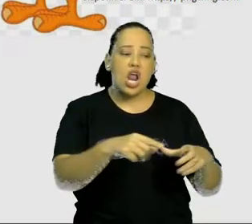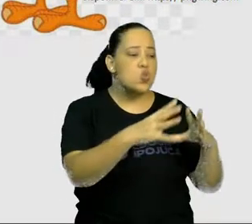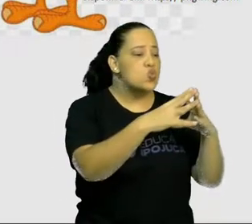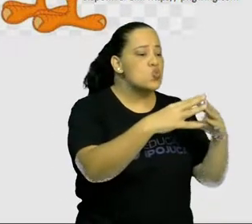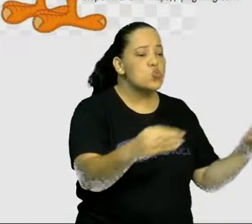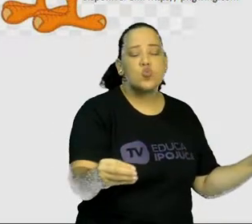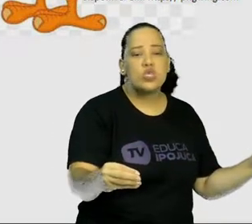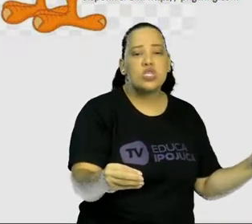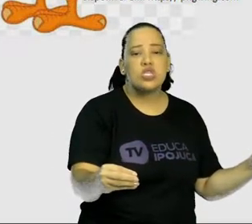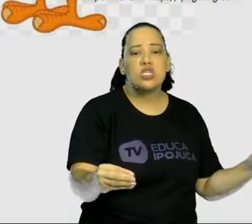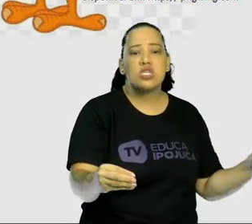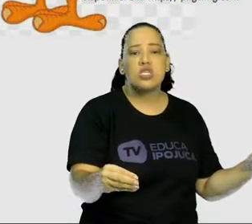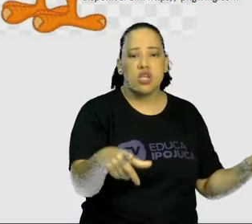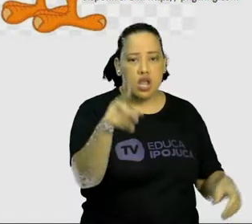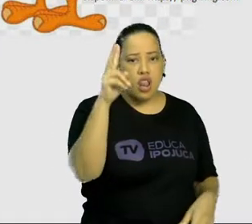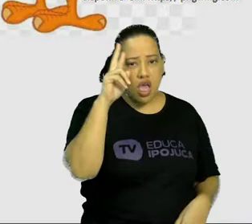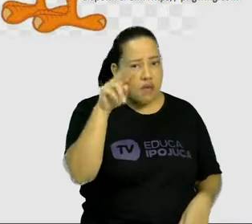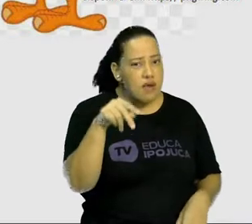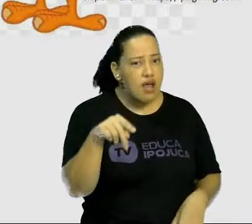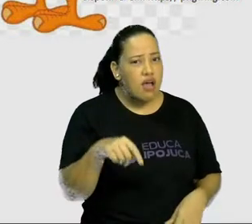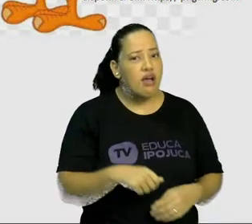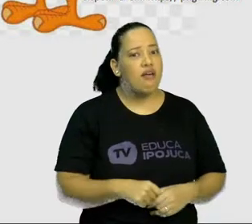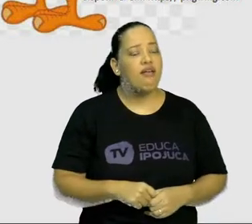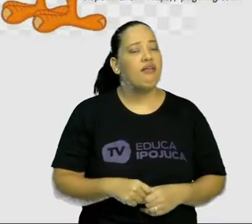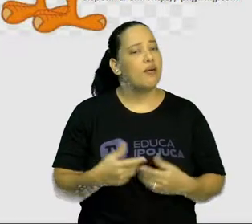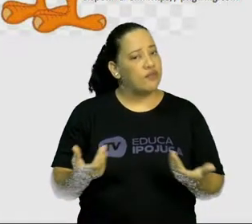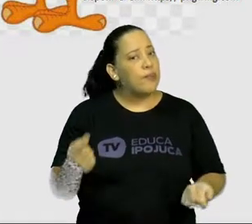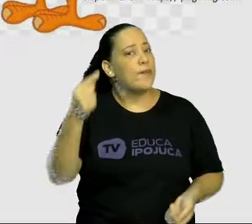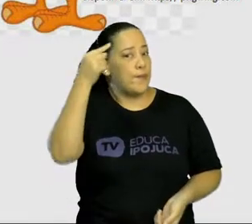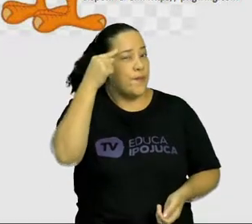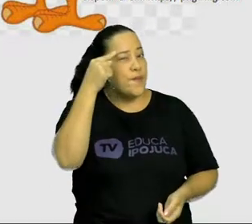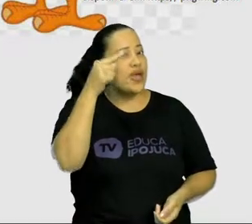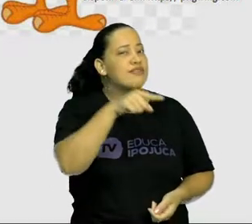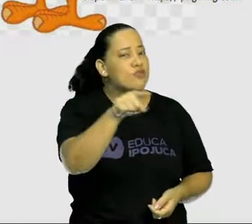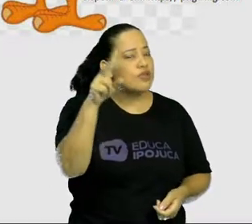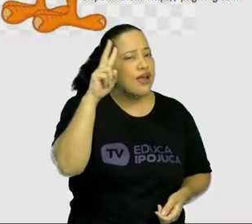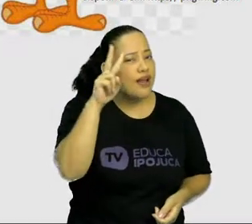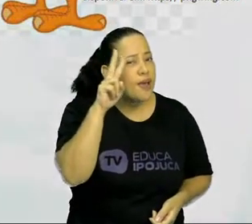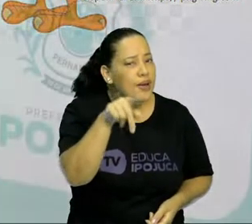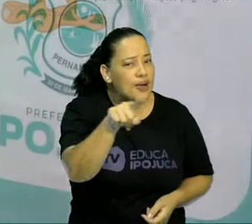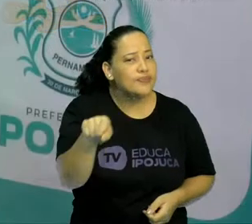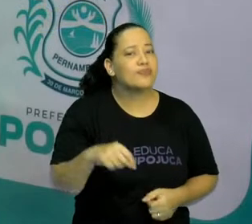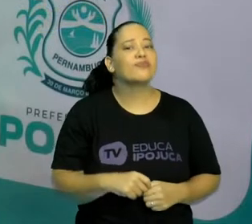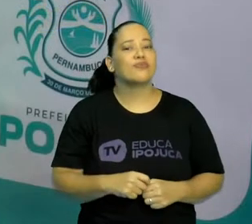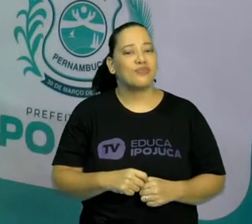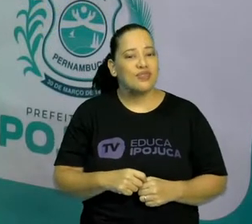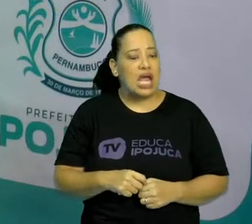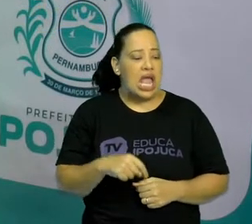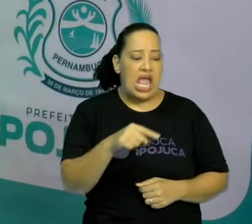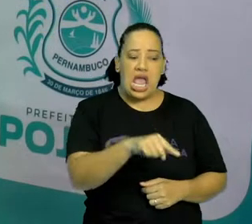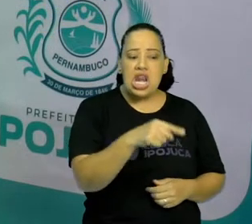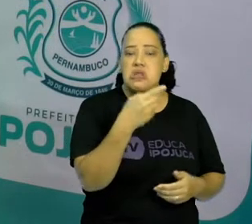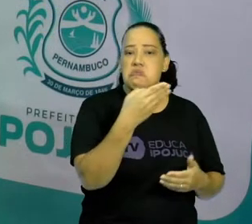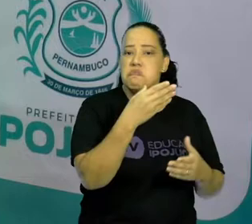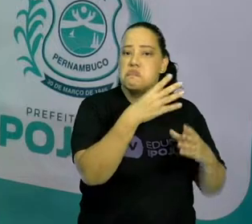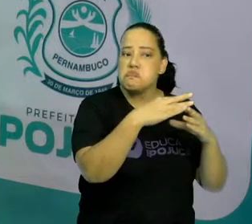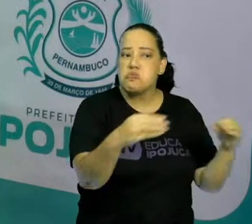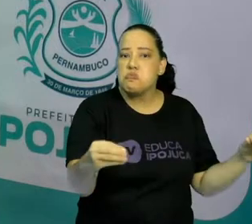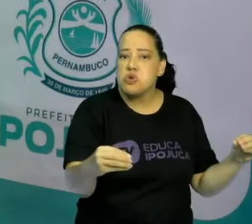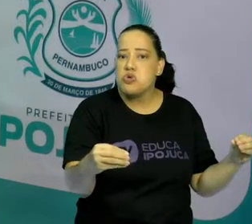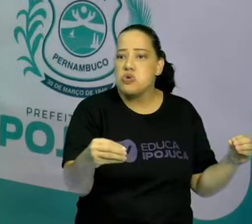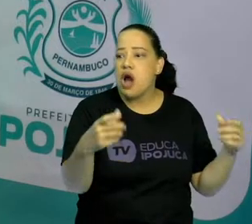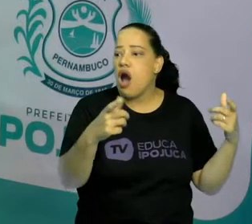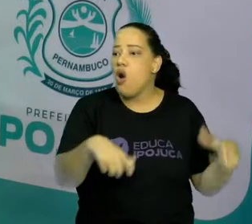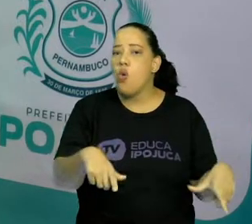lembram? E aí, vamos pensar. Quem lembra? Será que ele se perdeu? Foi na